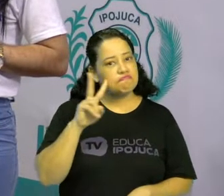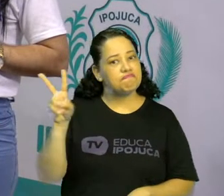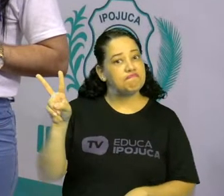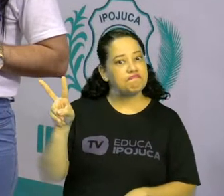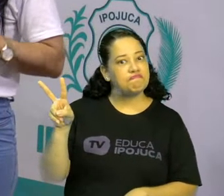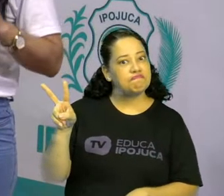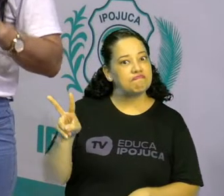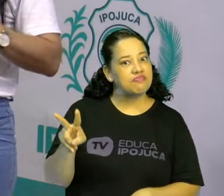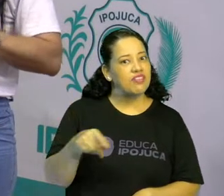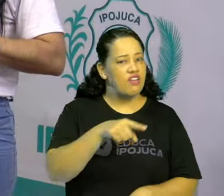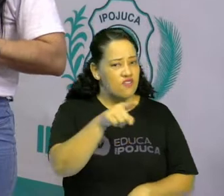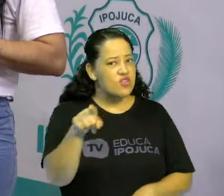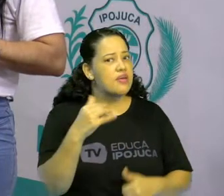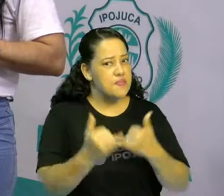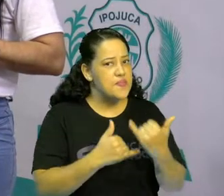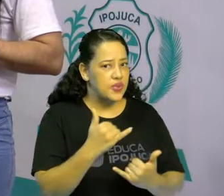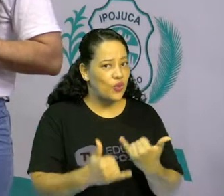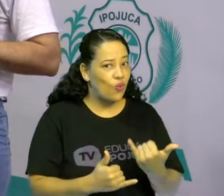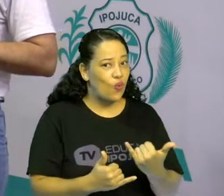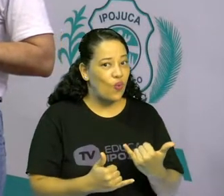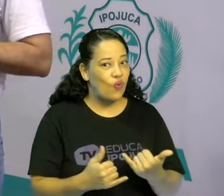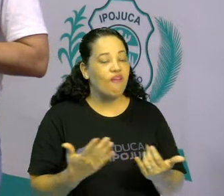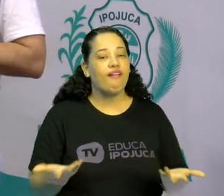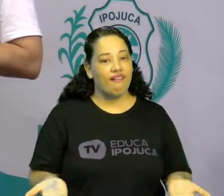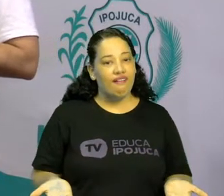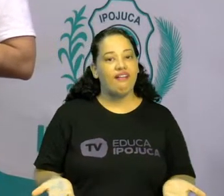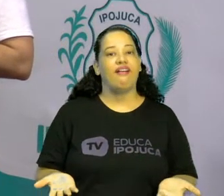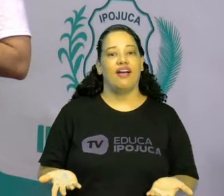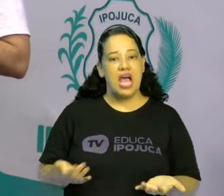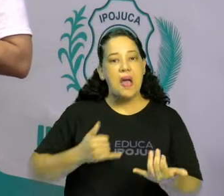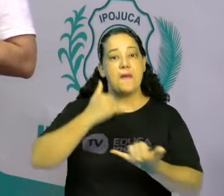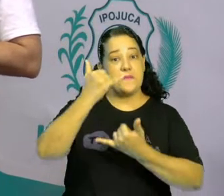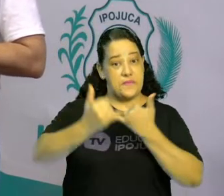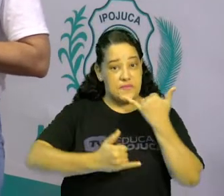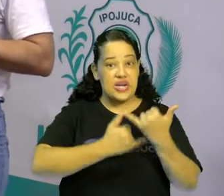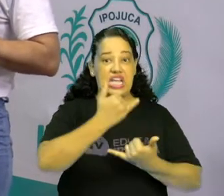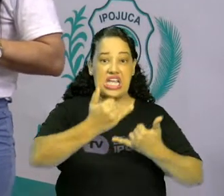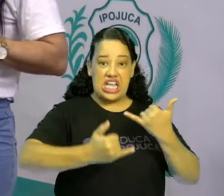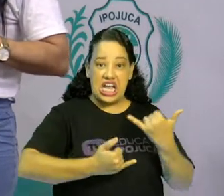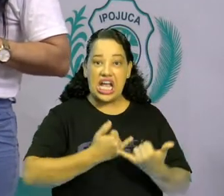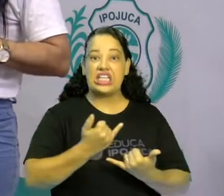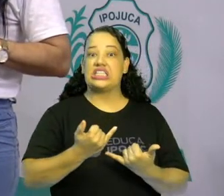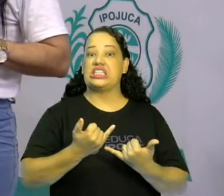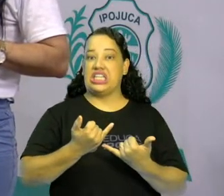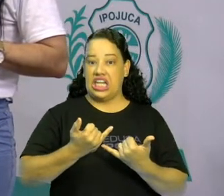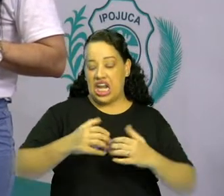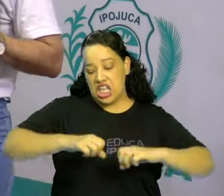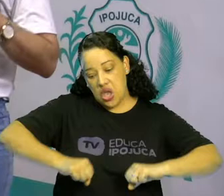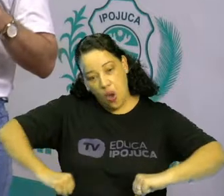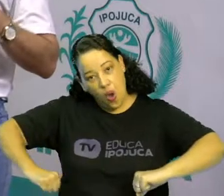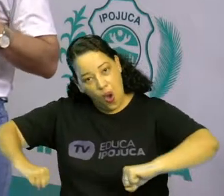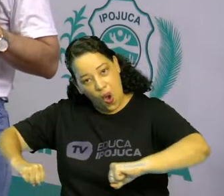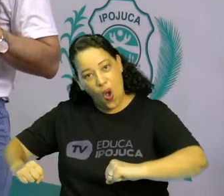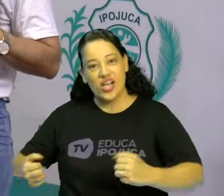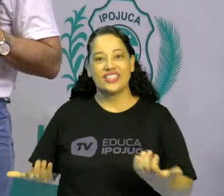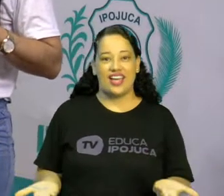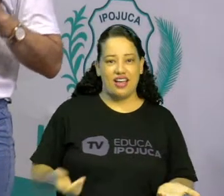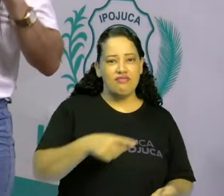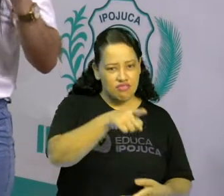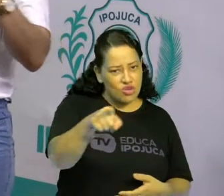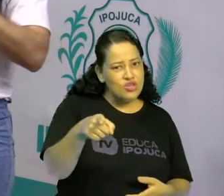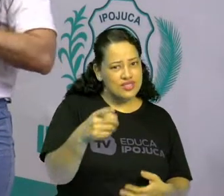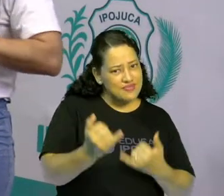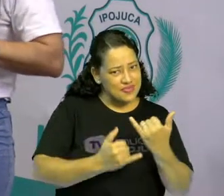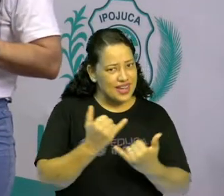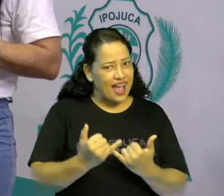E aí, quem já brincou? Elas estão brincando de brincadeira de roda, não é isso? Vocês já brincaram?